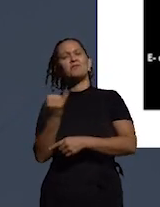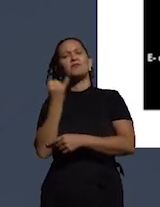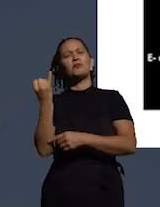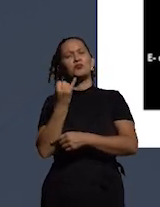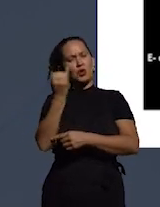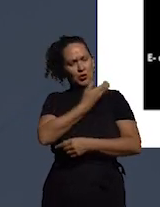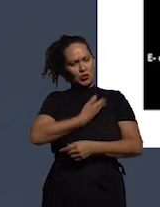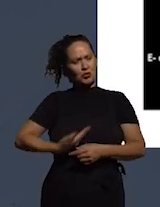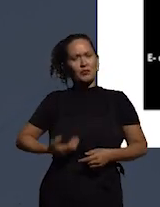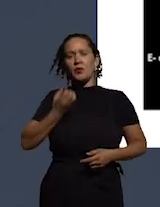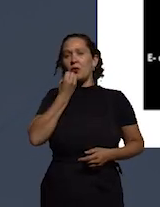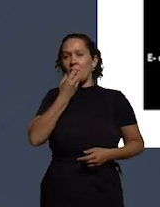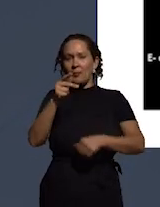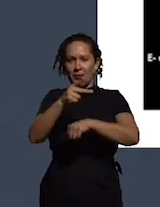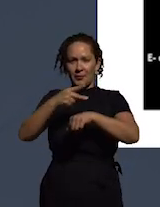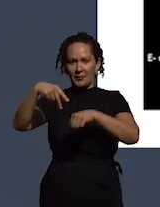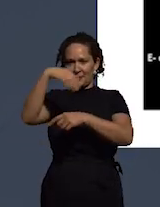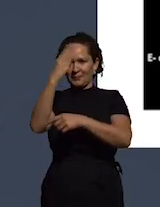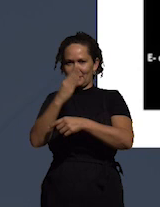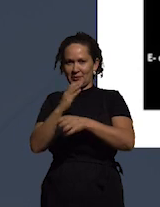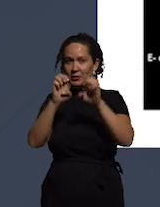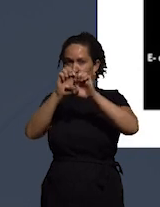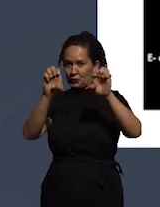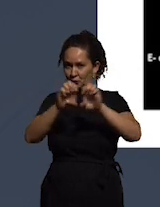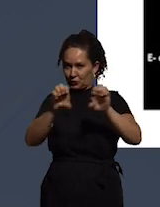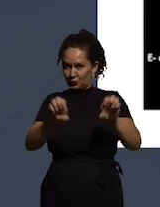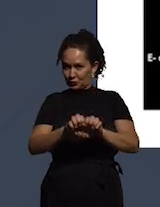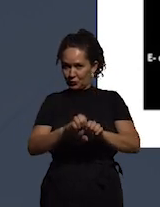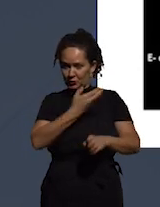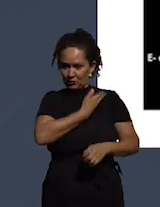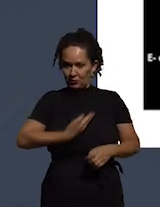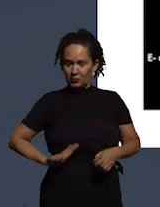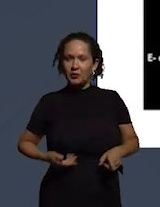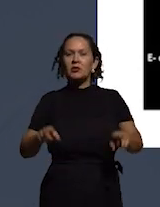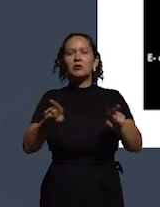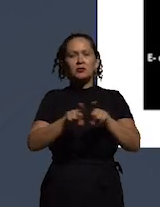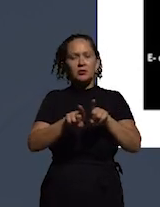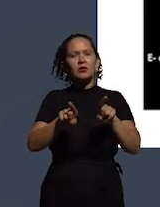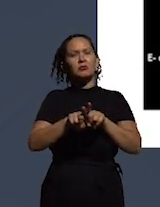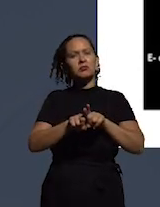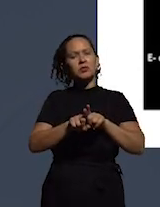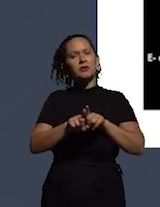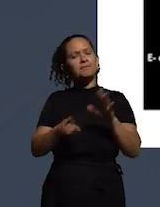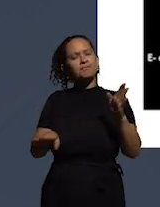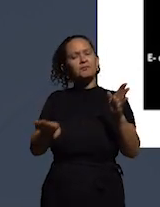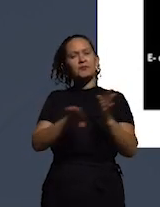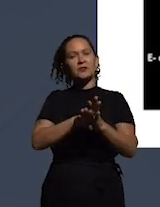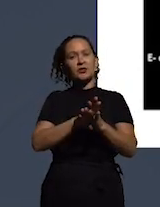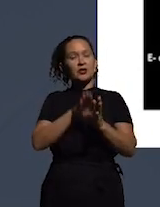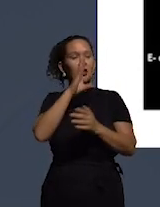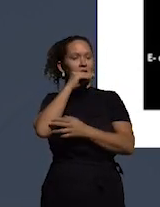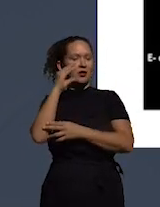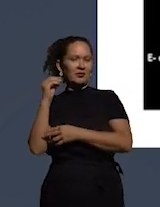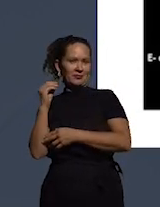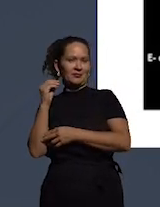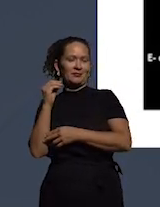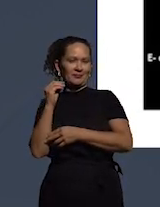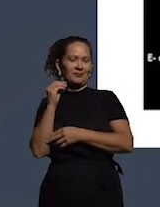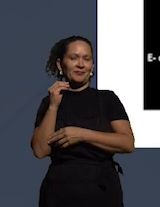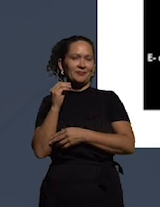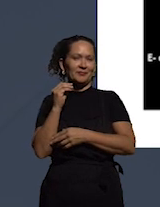governança nesse país e a infraestrutura para boa governança também está chegando à maturidade então esses